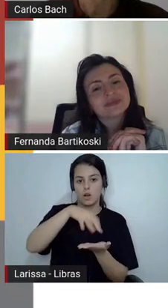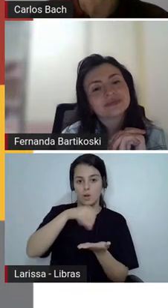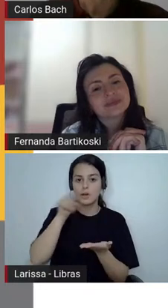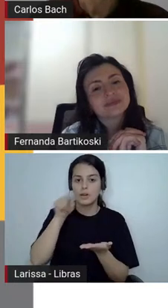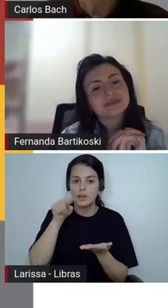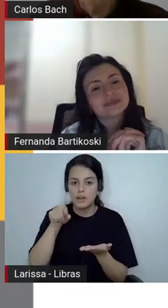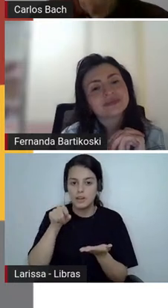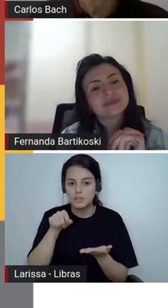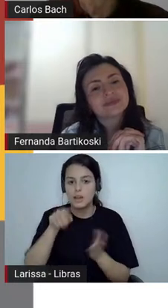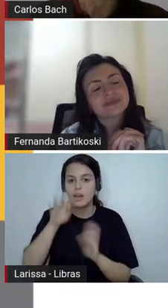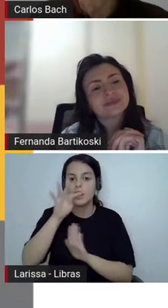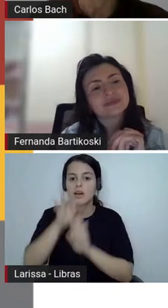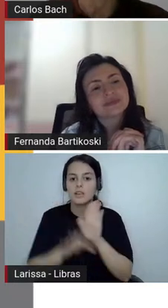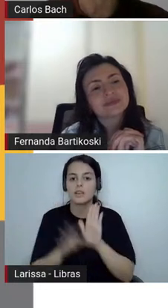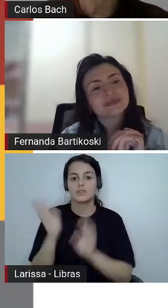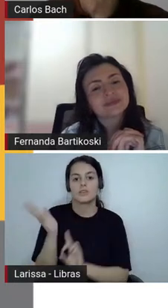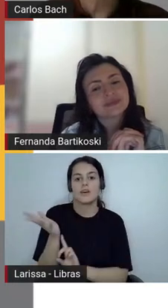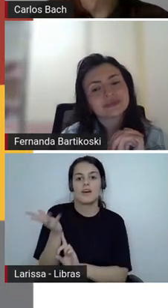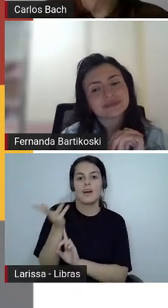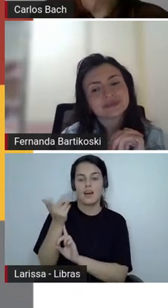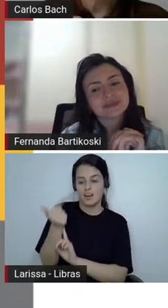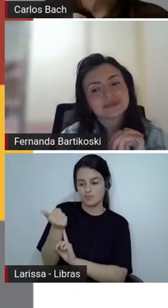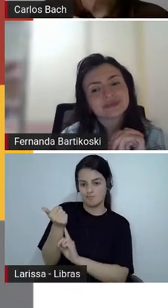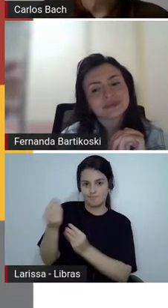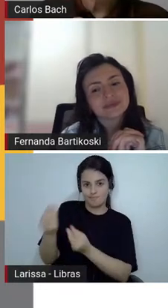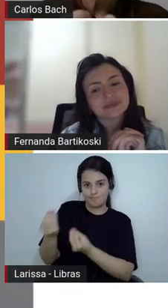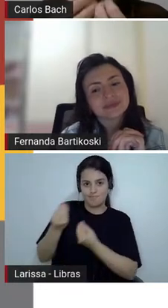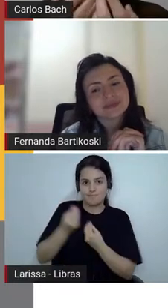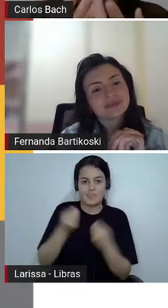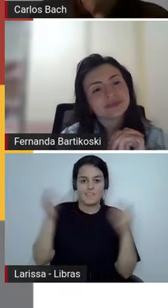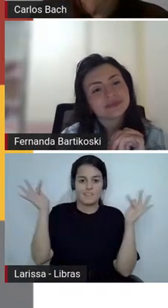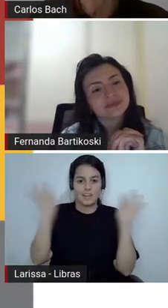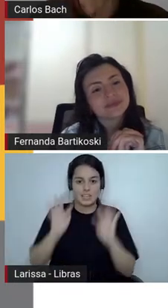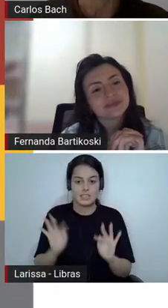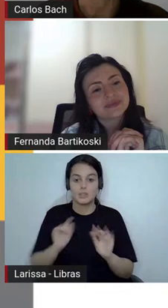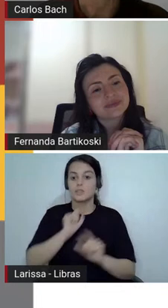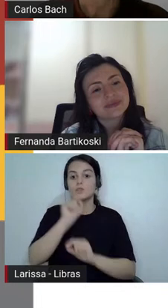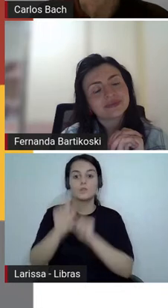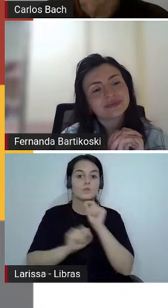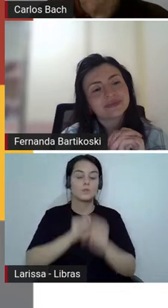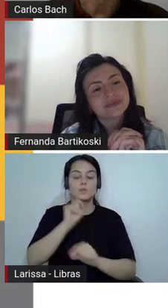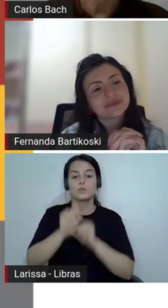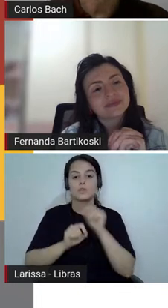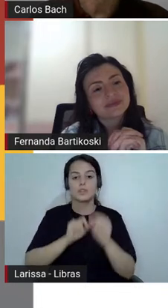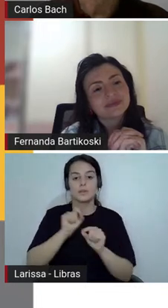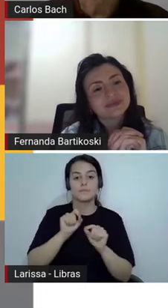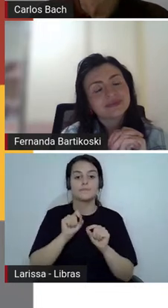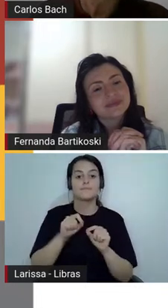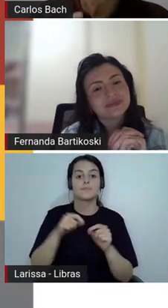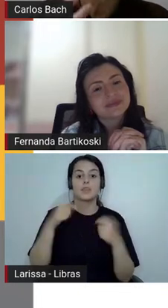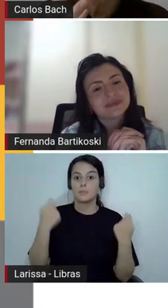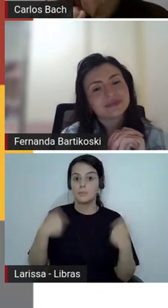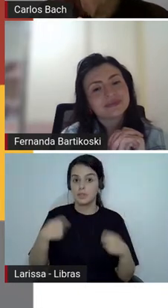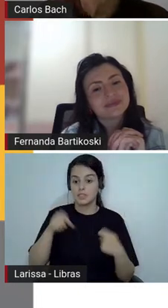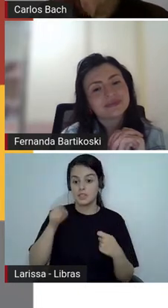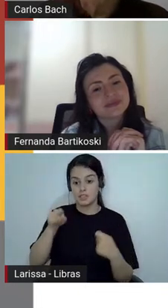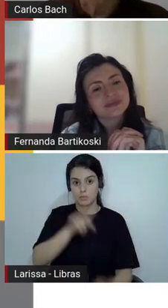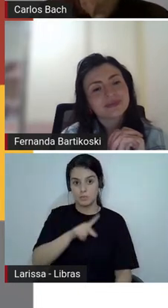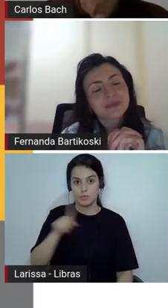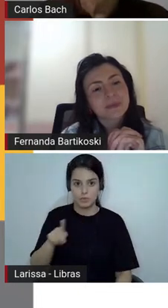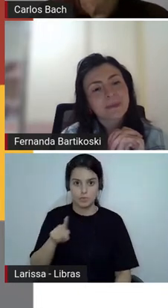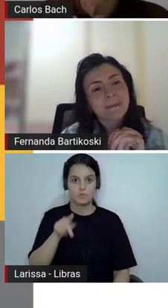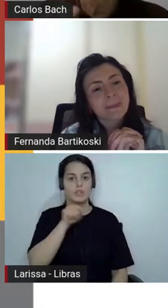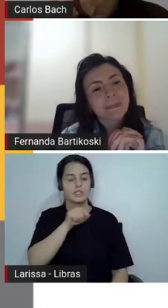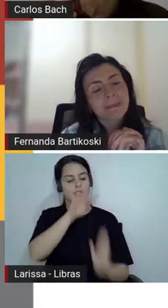diferente é que o professor com esse leitor exemplar leia para os alunos em voz alta cada texto